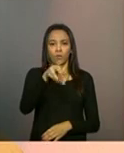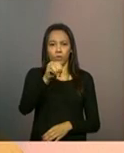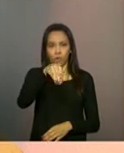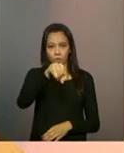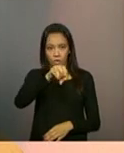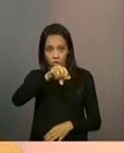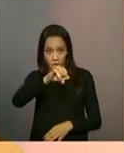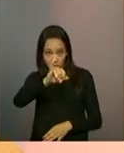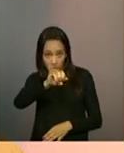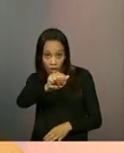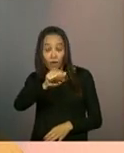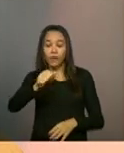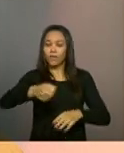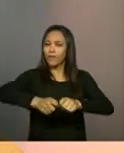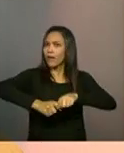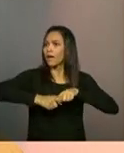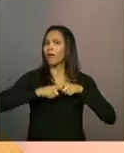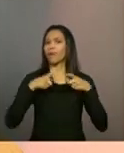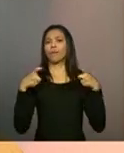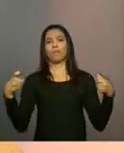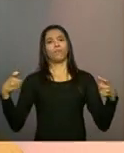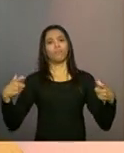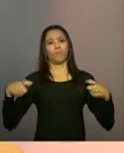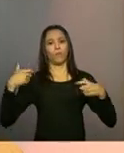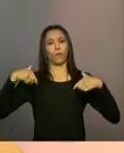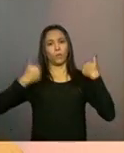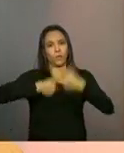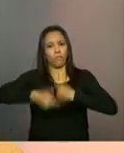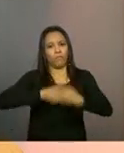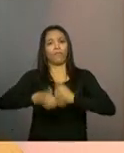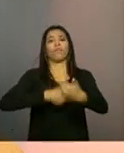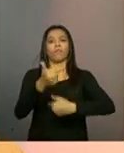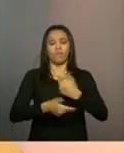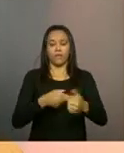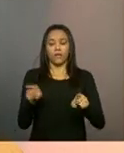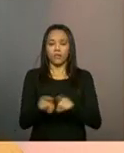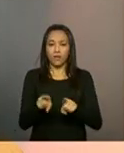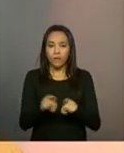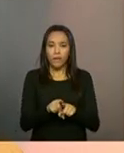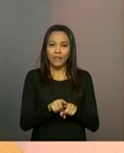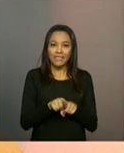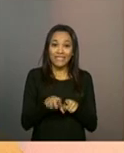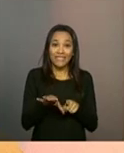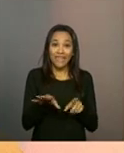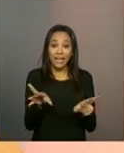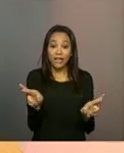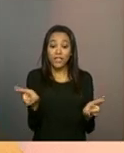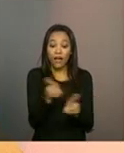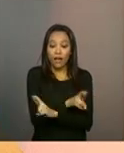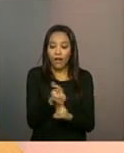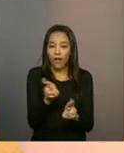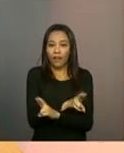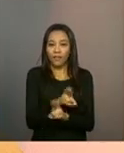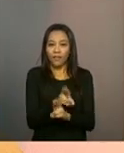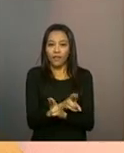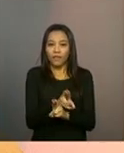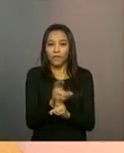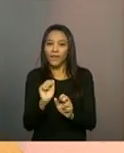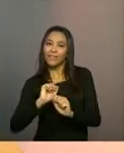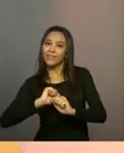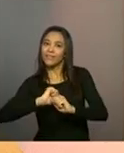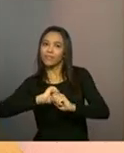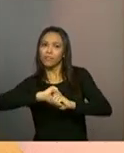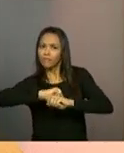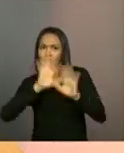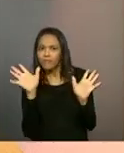e ele está atuando muito sobre a questão relacional, que não é uma questão objetiva, vamos dizer assim, é uma questão